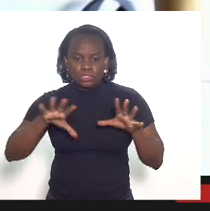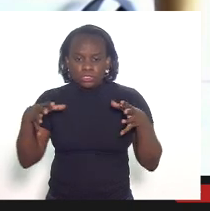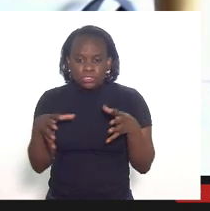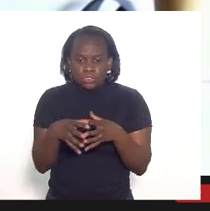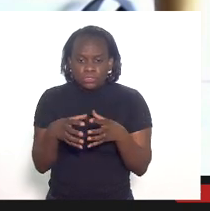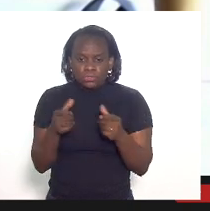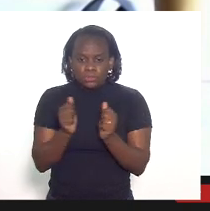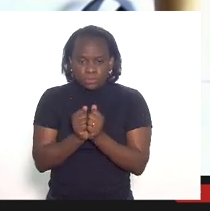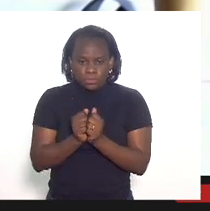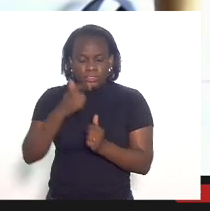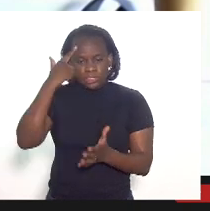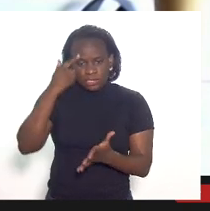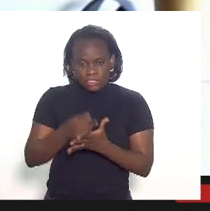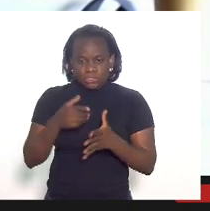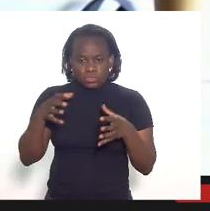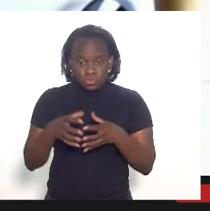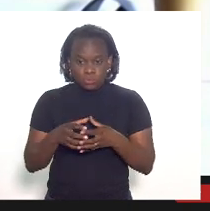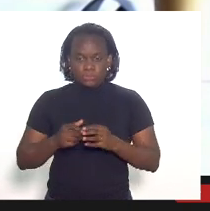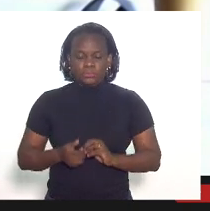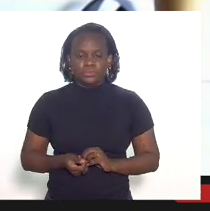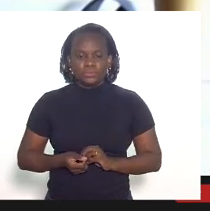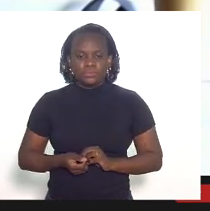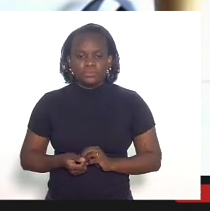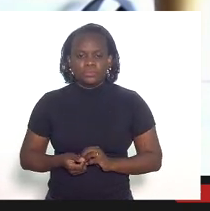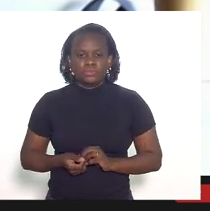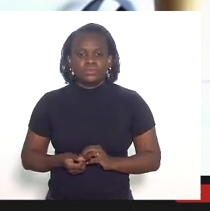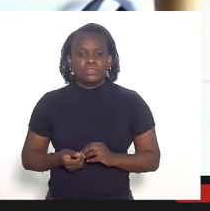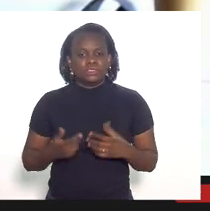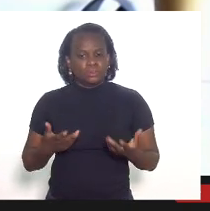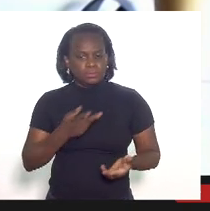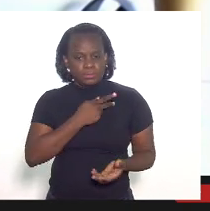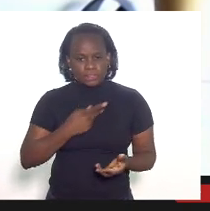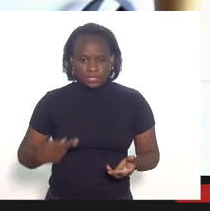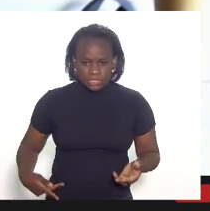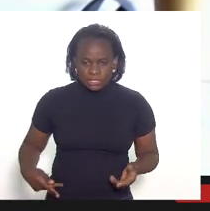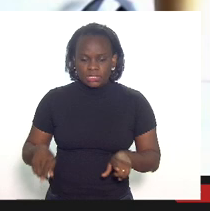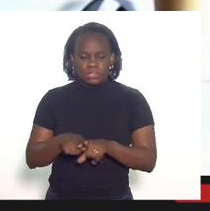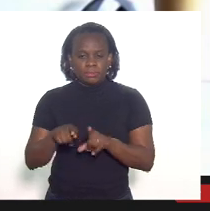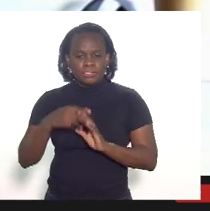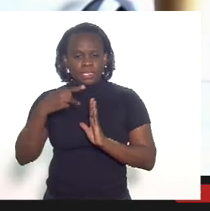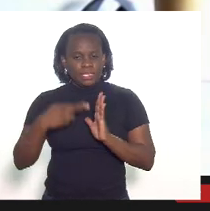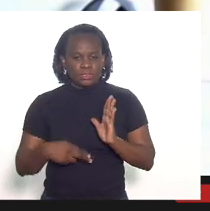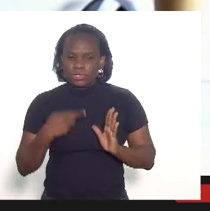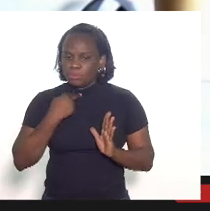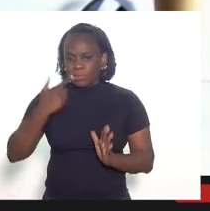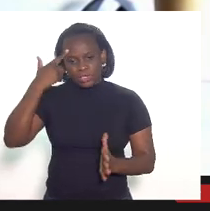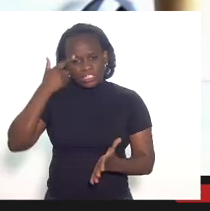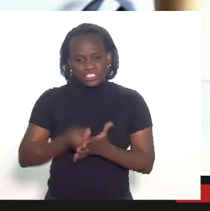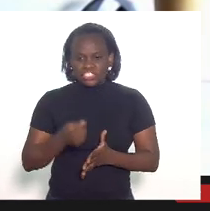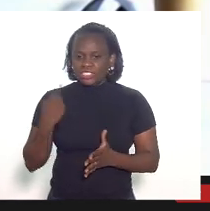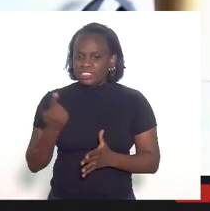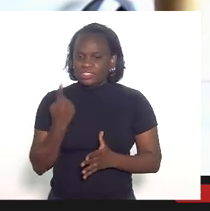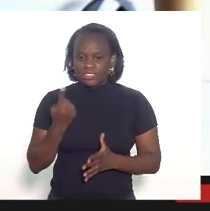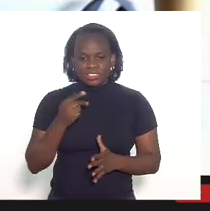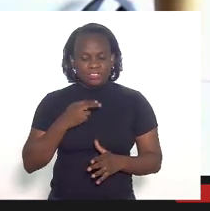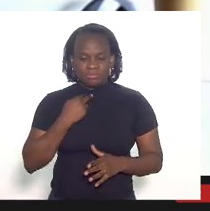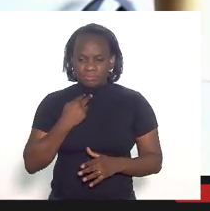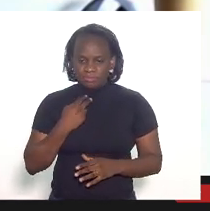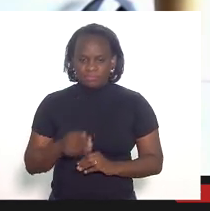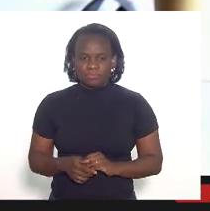coletivamente nem o presidente nem o relator vão decidir nada monocraticamente